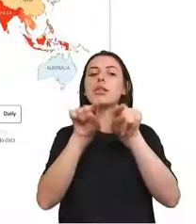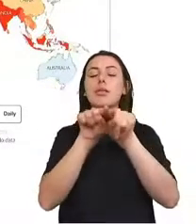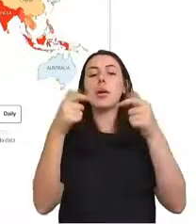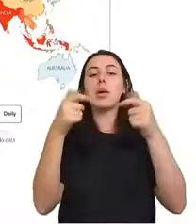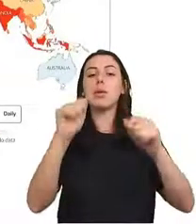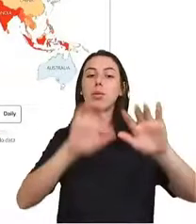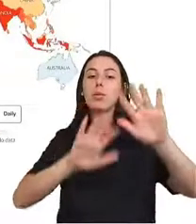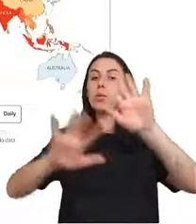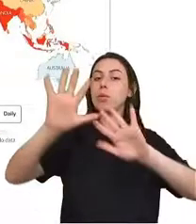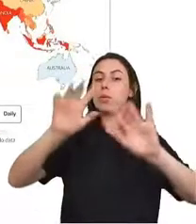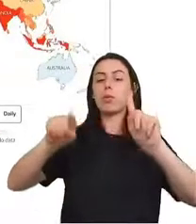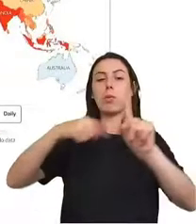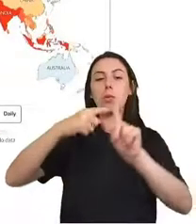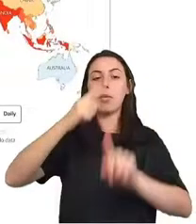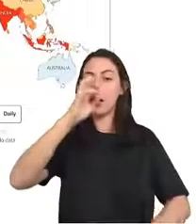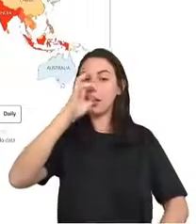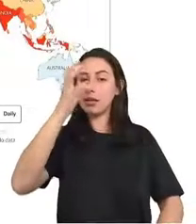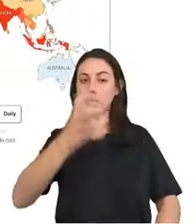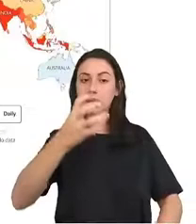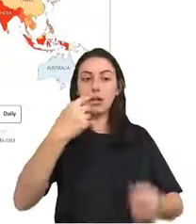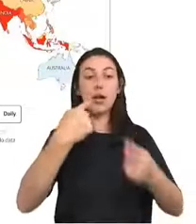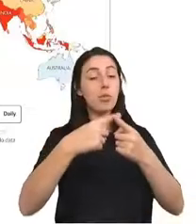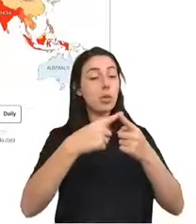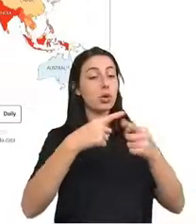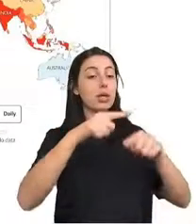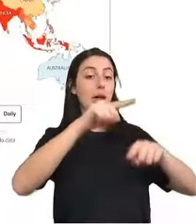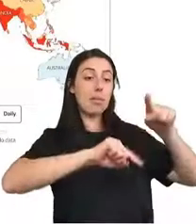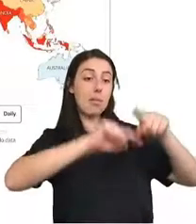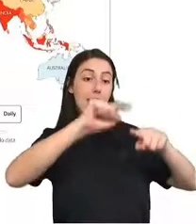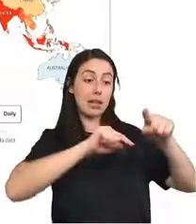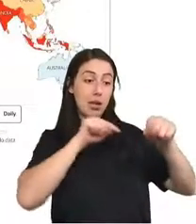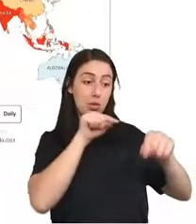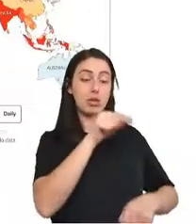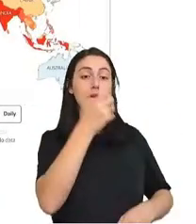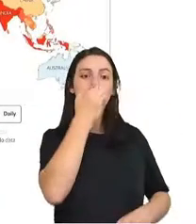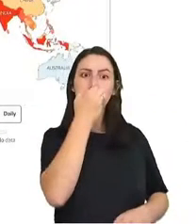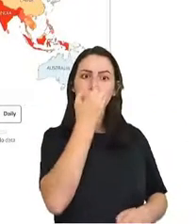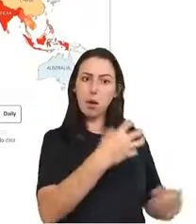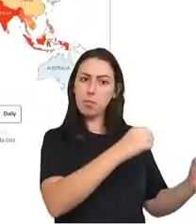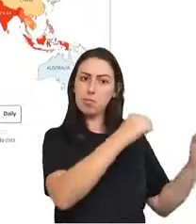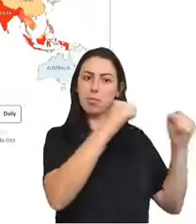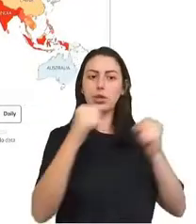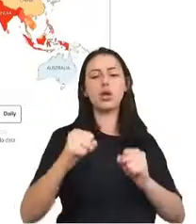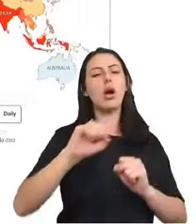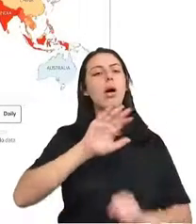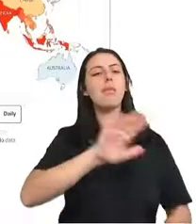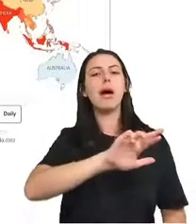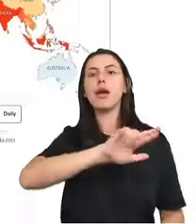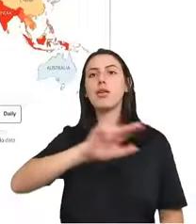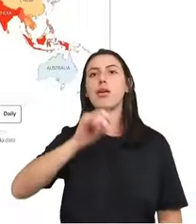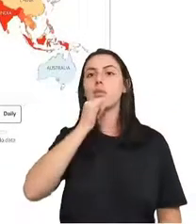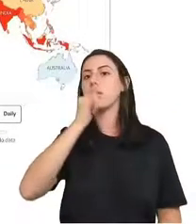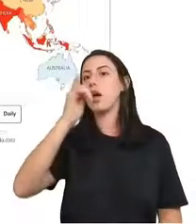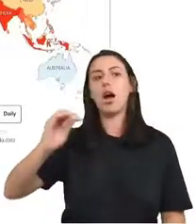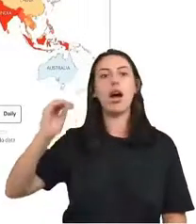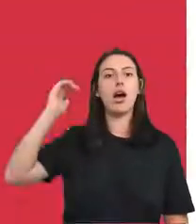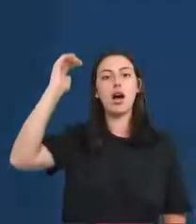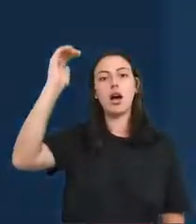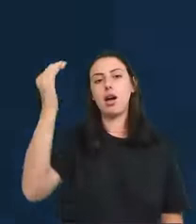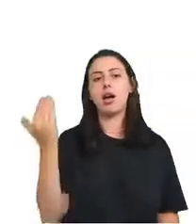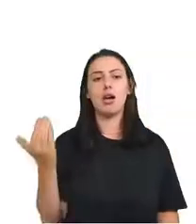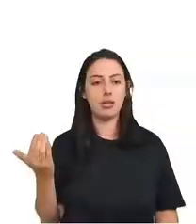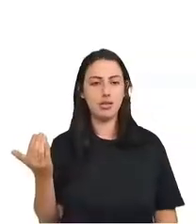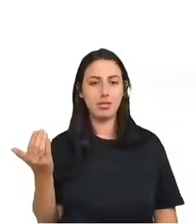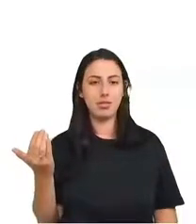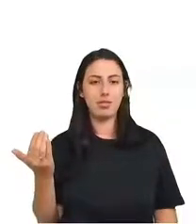críticos, porque as ferramentas de machine learning são poderosas, mas não são melhores do que os dados nos quais se baseiam ou na qualidade da forma